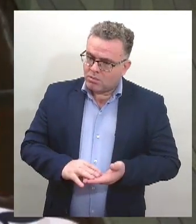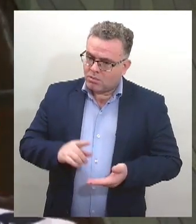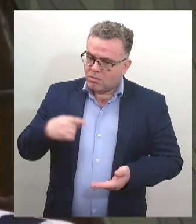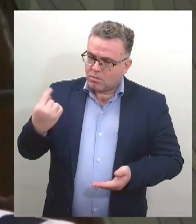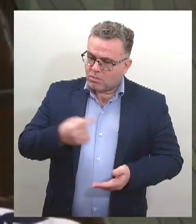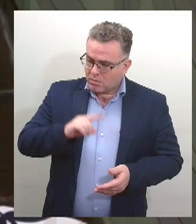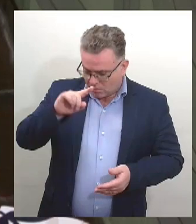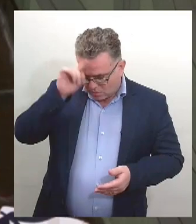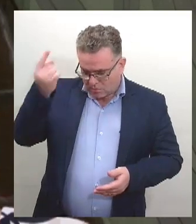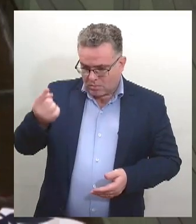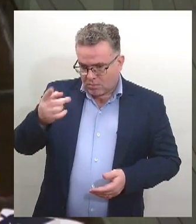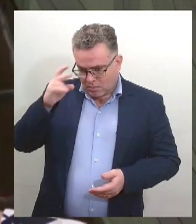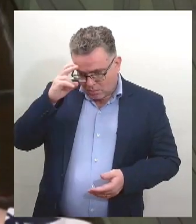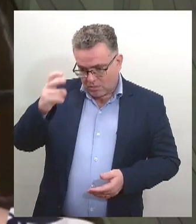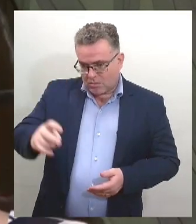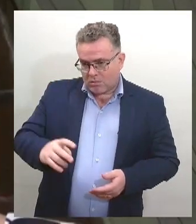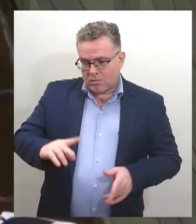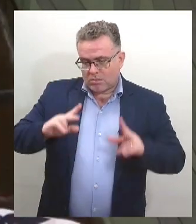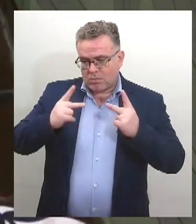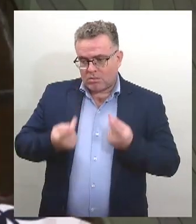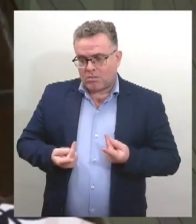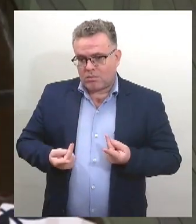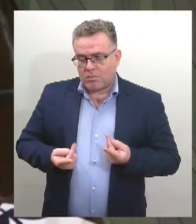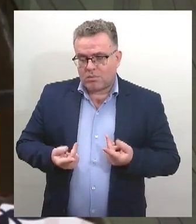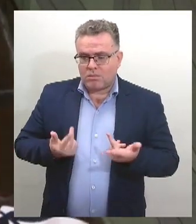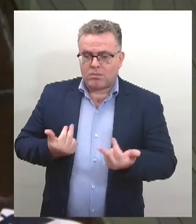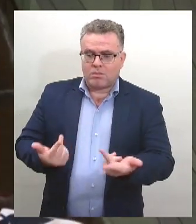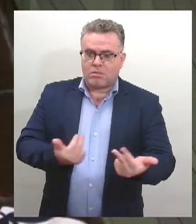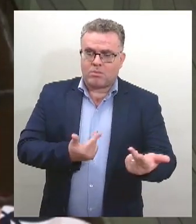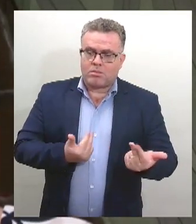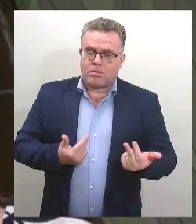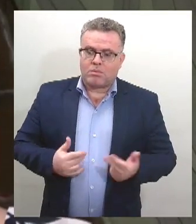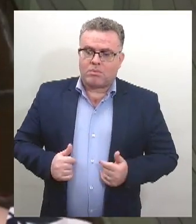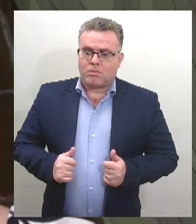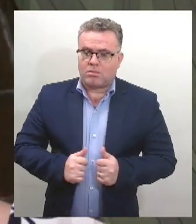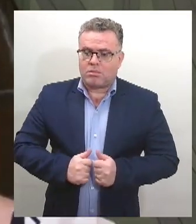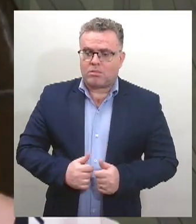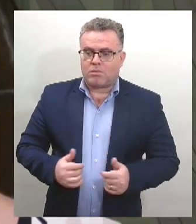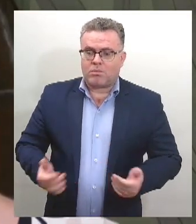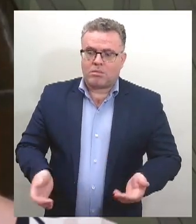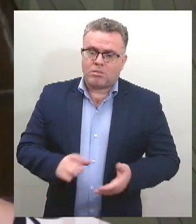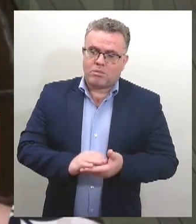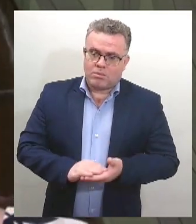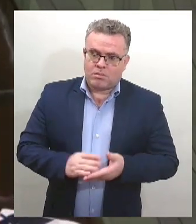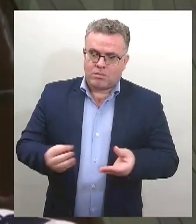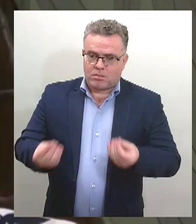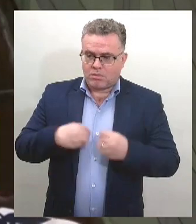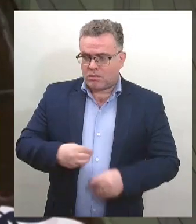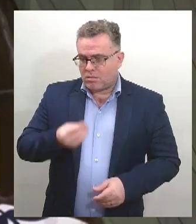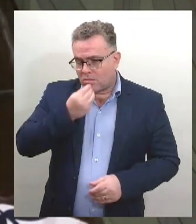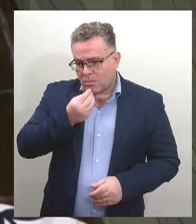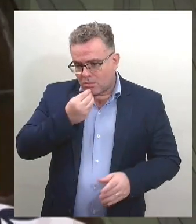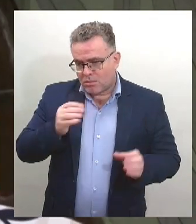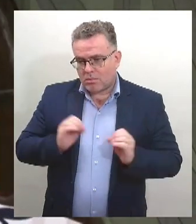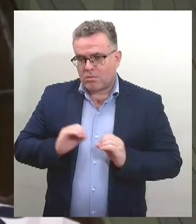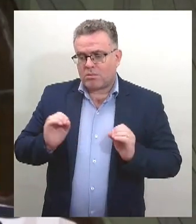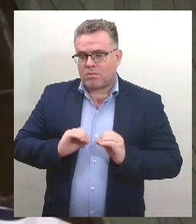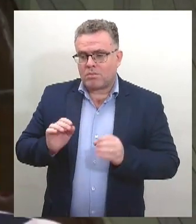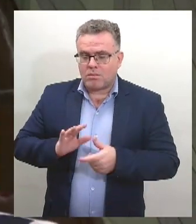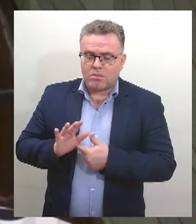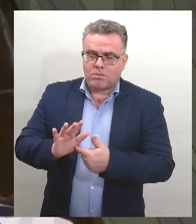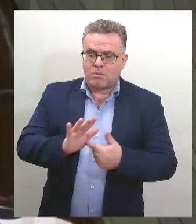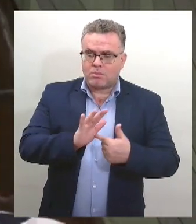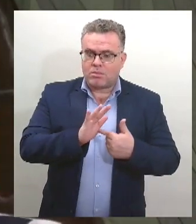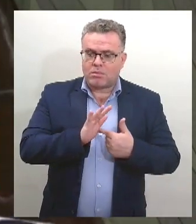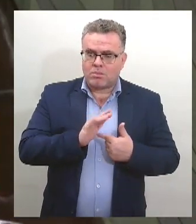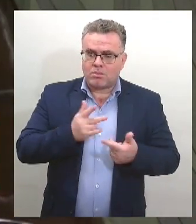seres humanos, tanto quanto os não negros. Agora, não nos dão a oportunidade de nós demonstrarmos este potencial.